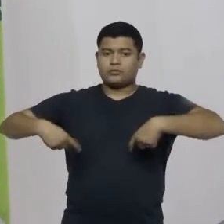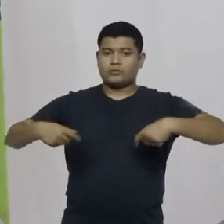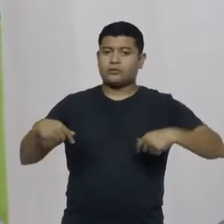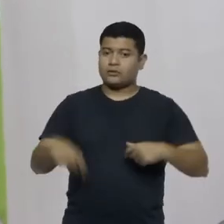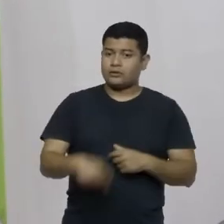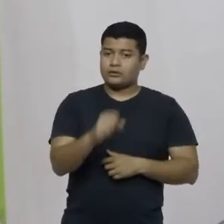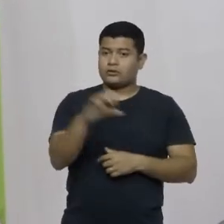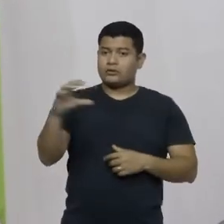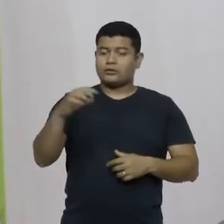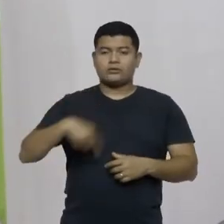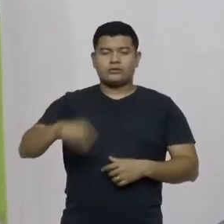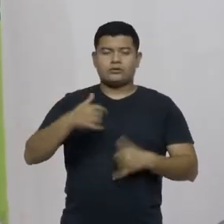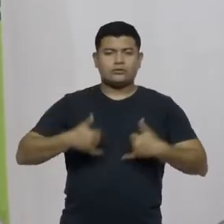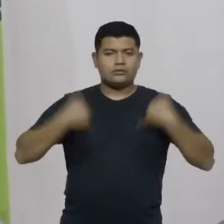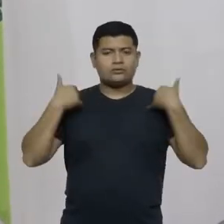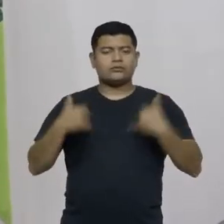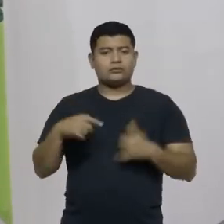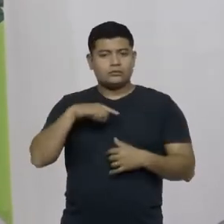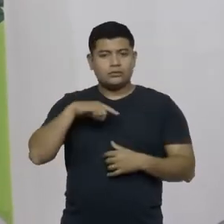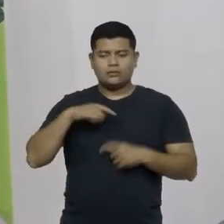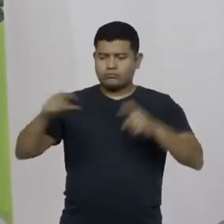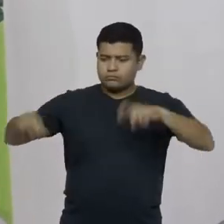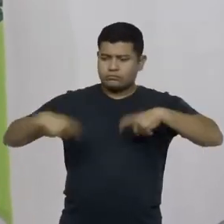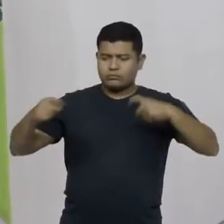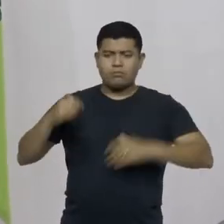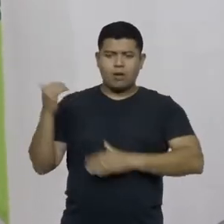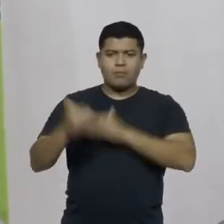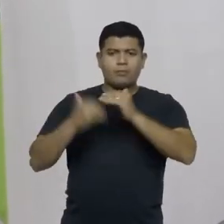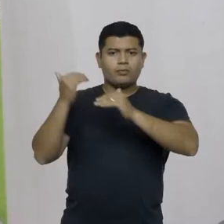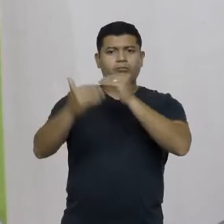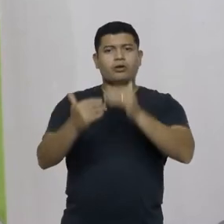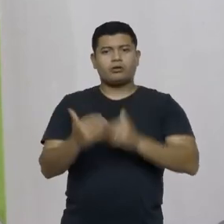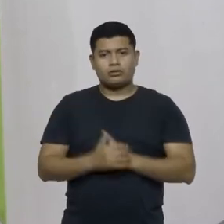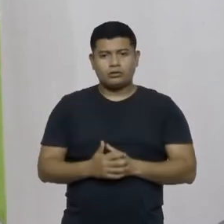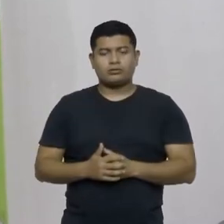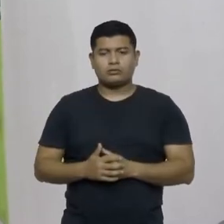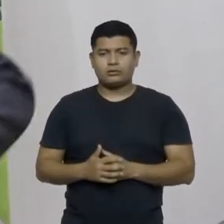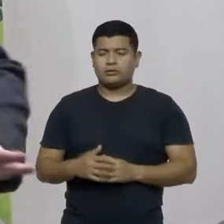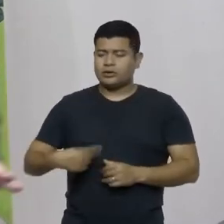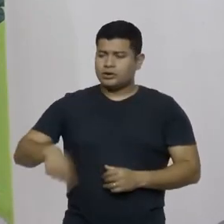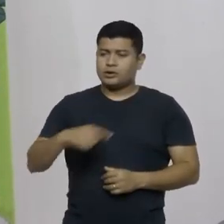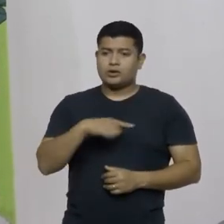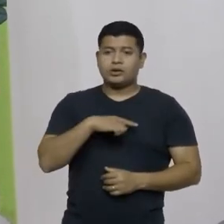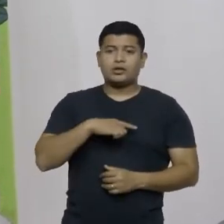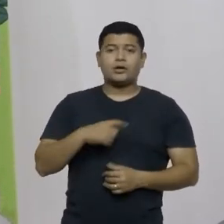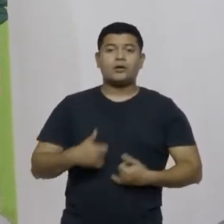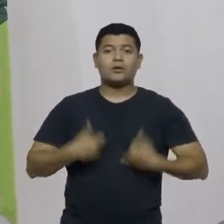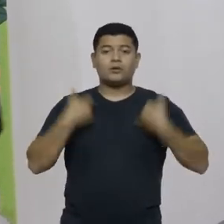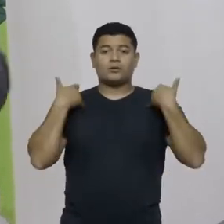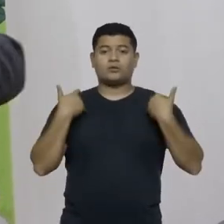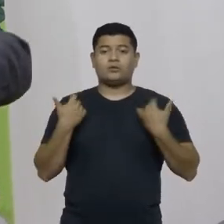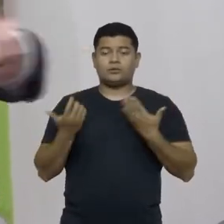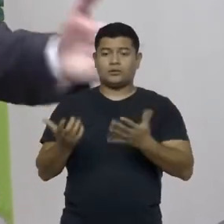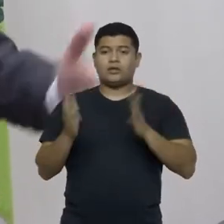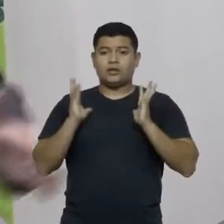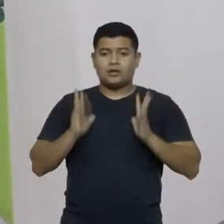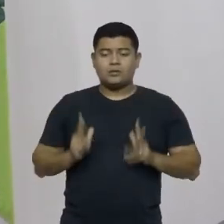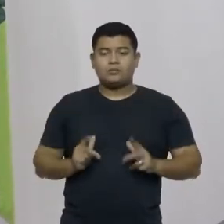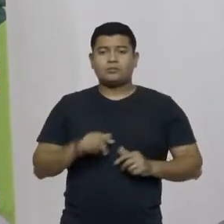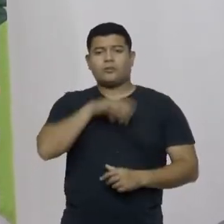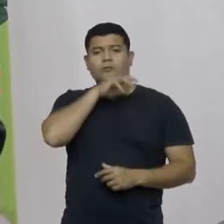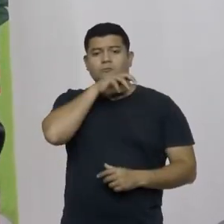orgulhamos de ter uma agricultura desenvolvida nos orgulhamos da sanidade animal nos